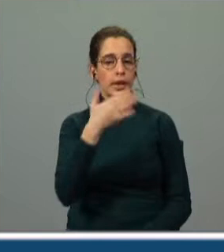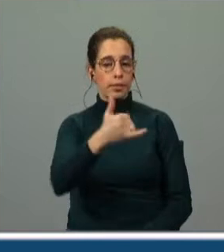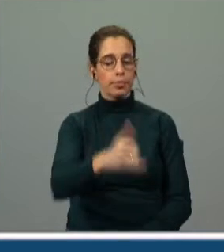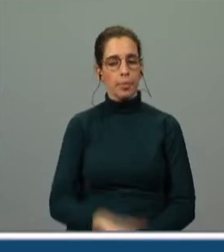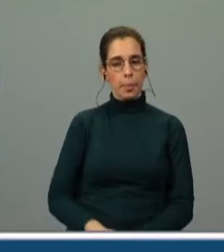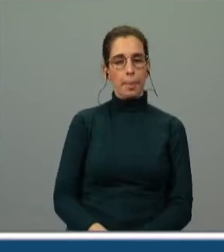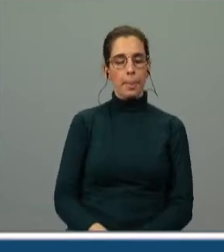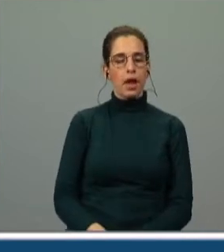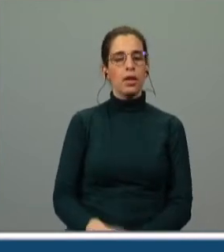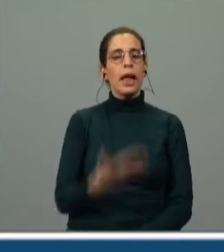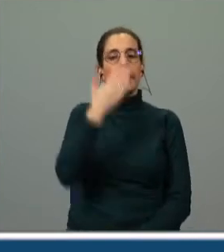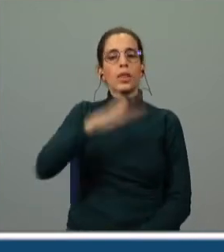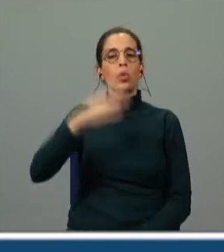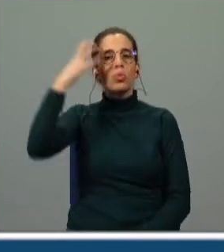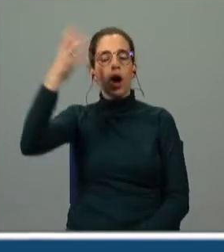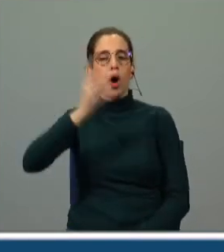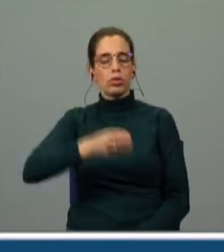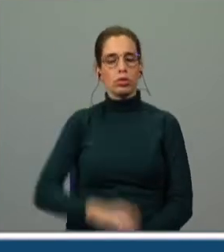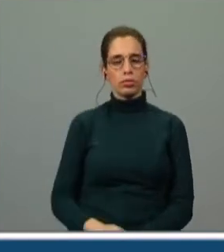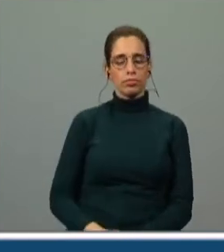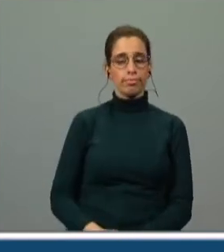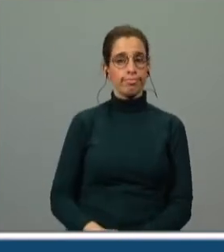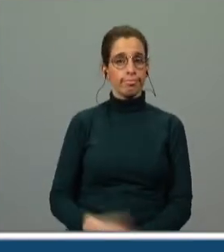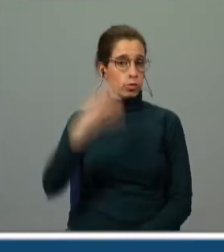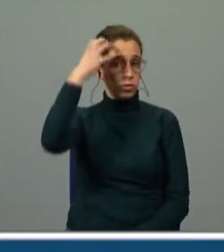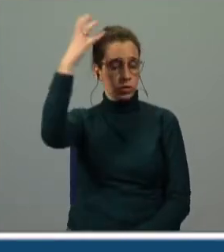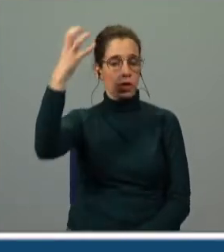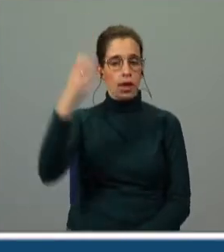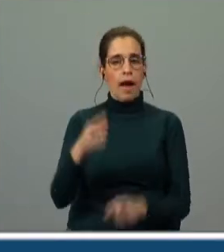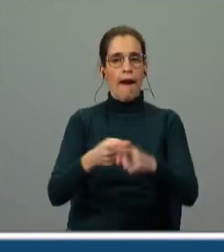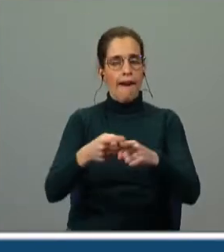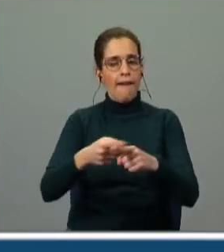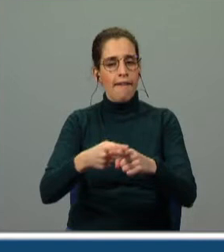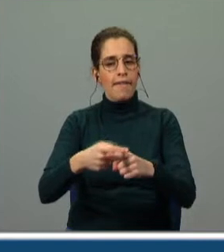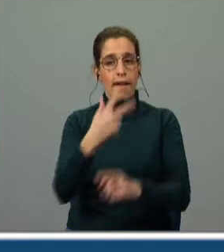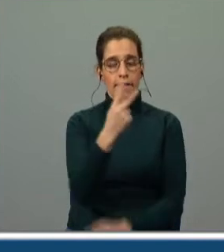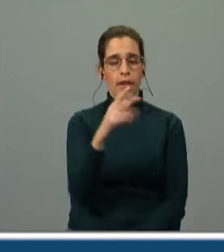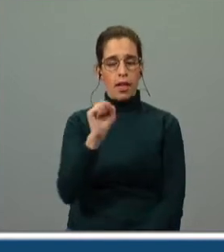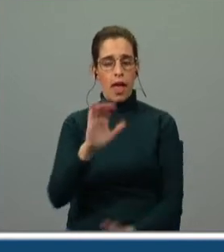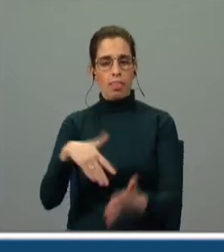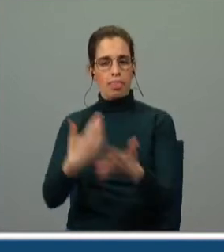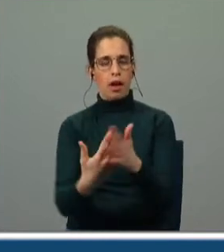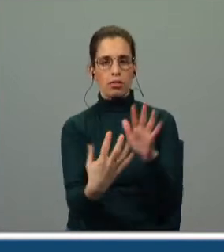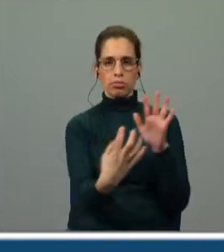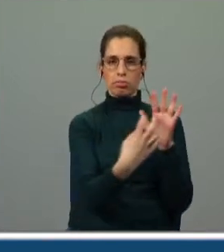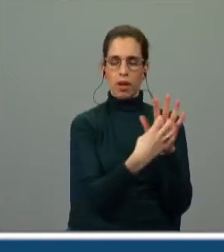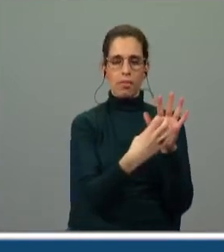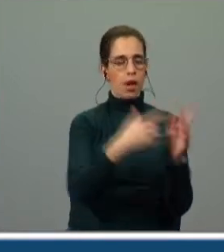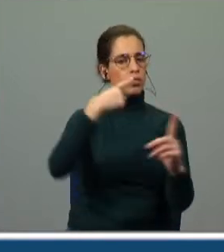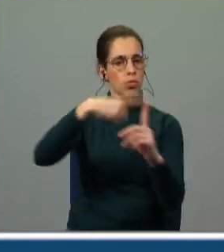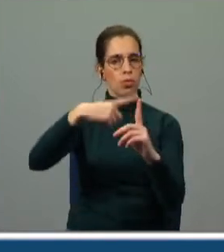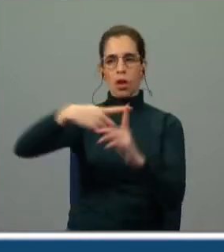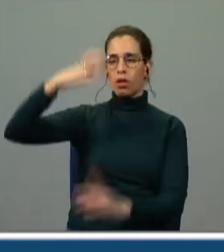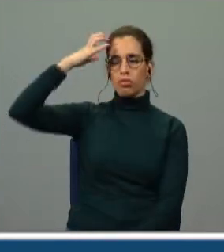qual é a atitude do rei? O rei é tal coisa. Interessava a Vasco da Gama dar uma imagem positiva do